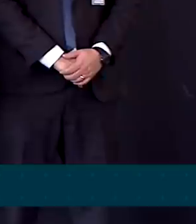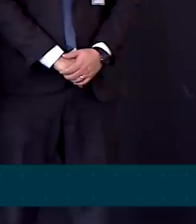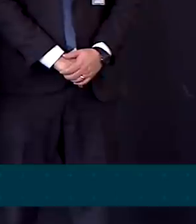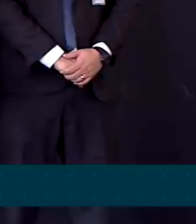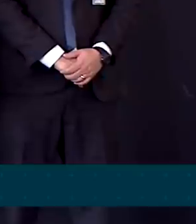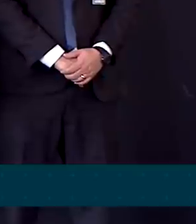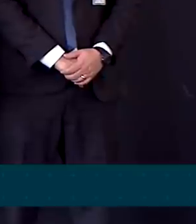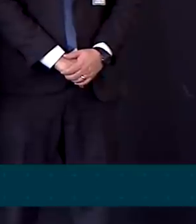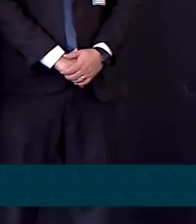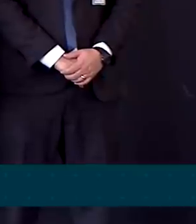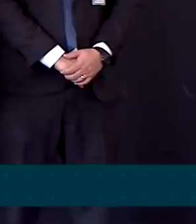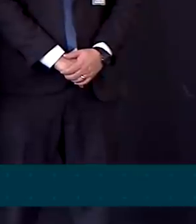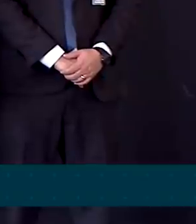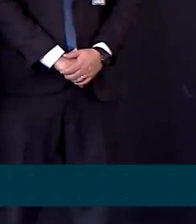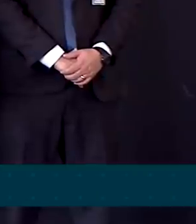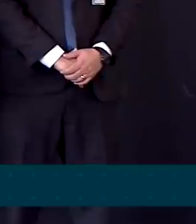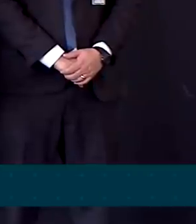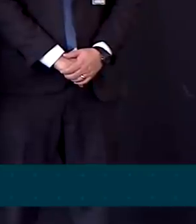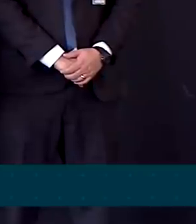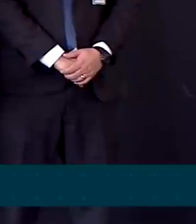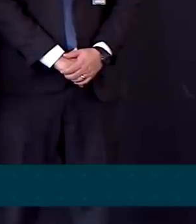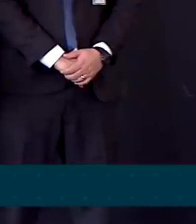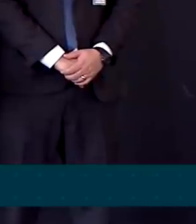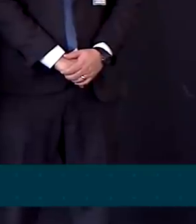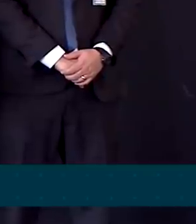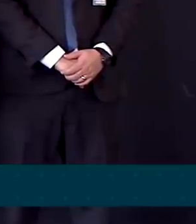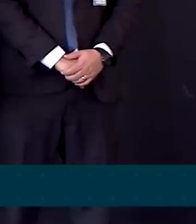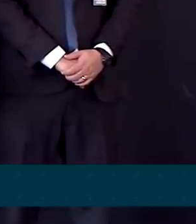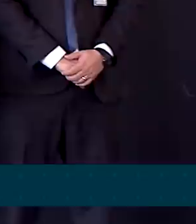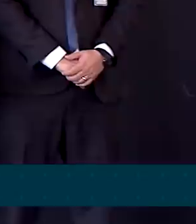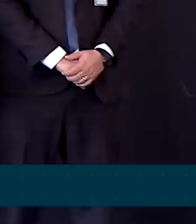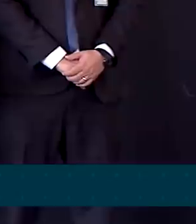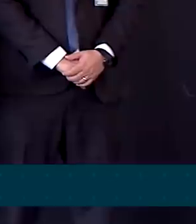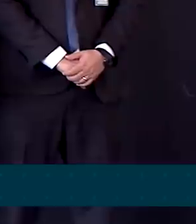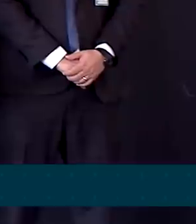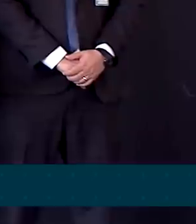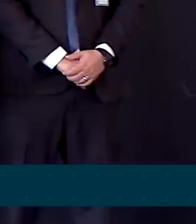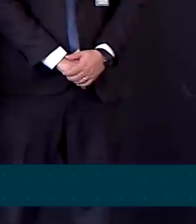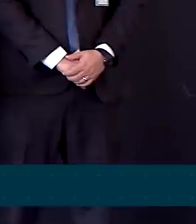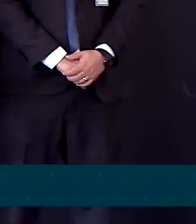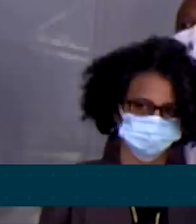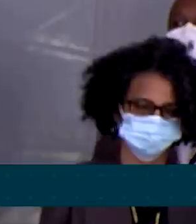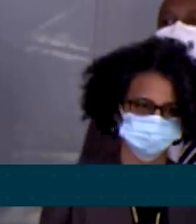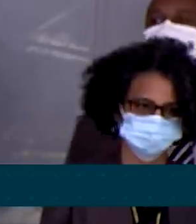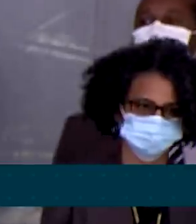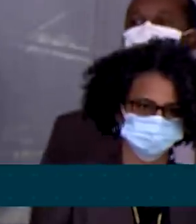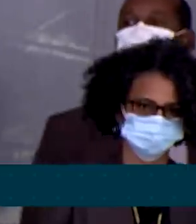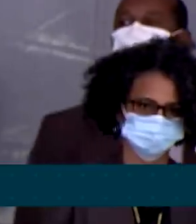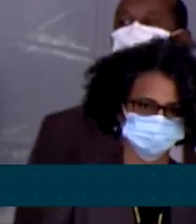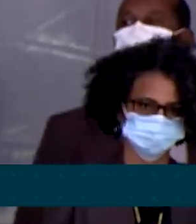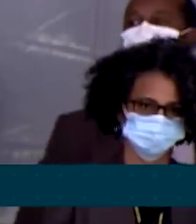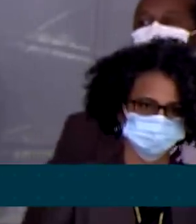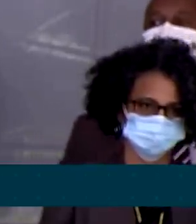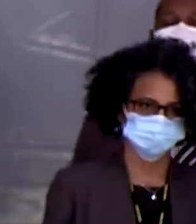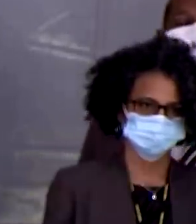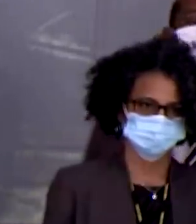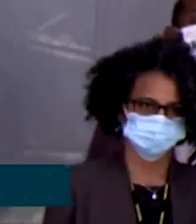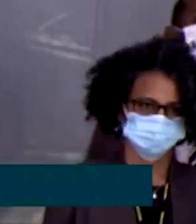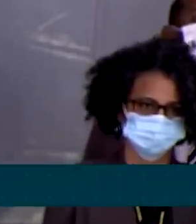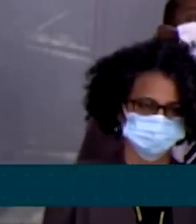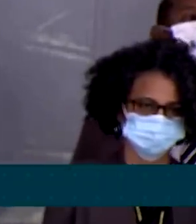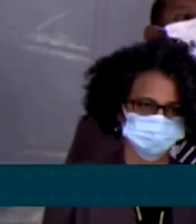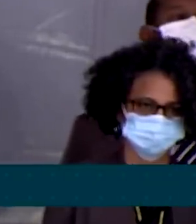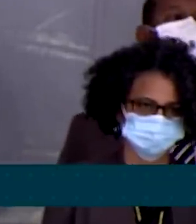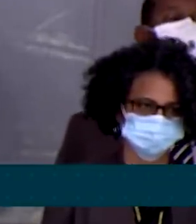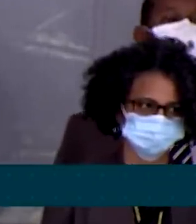efetivo a mais para somar a vocês, para combater então o crime organizado em nosso país. De maio a outubro deste ano,